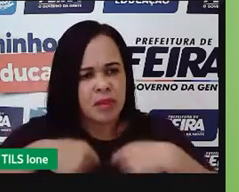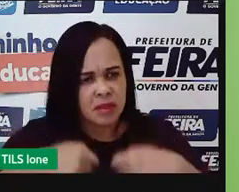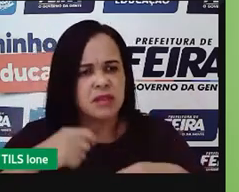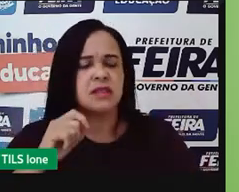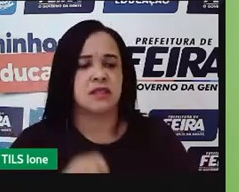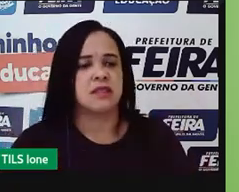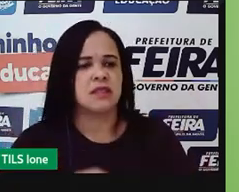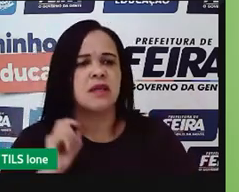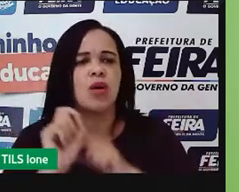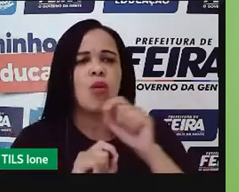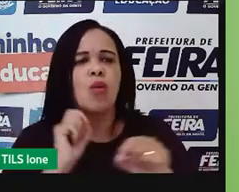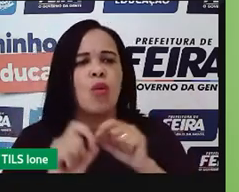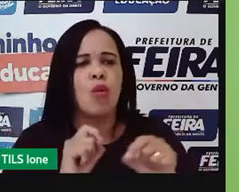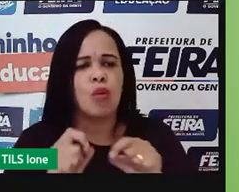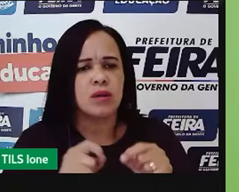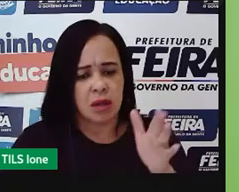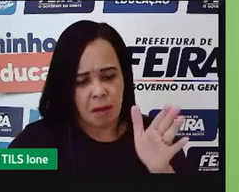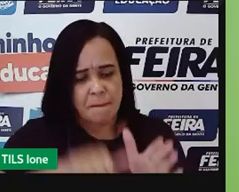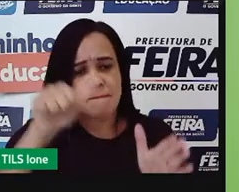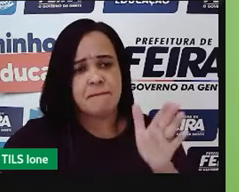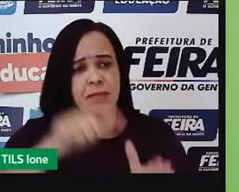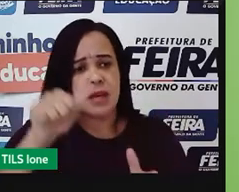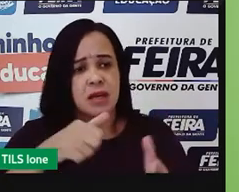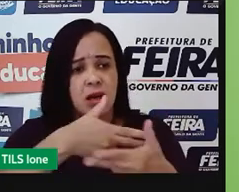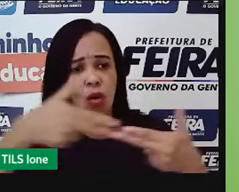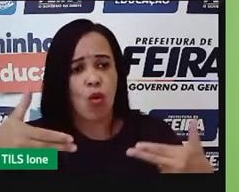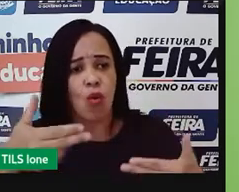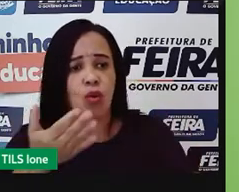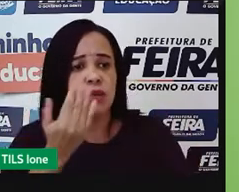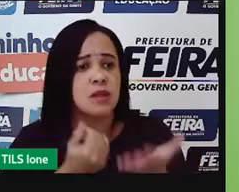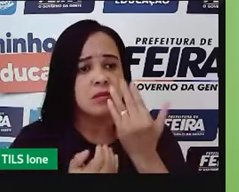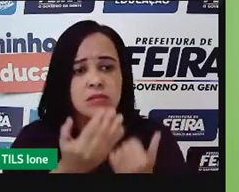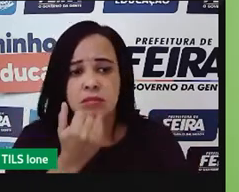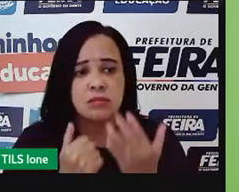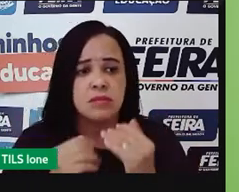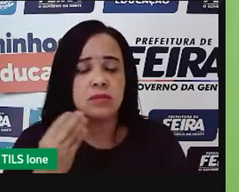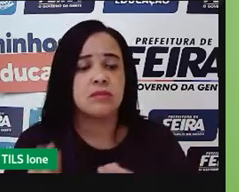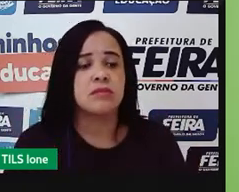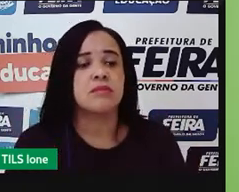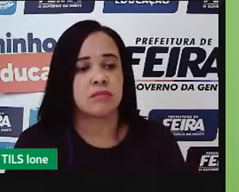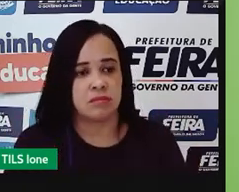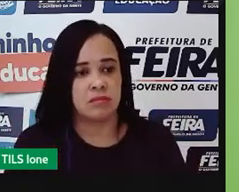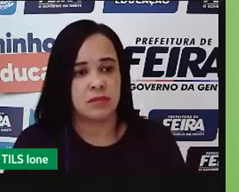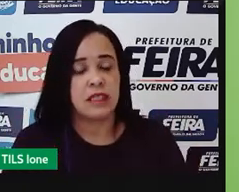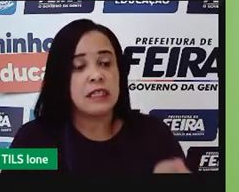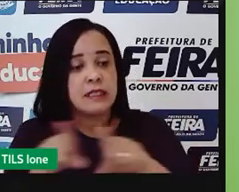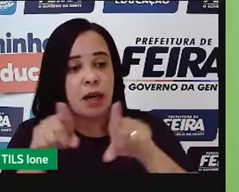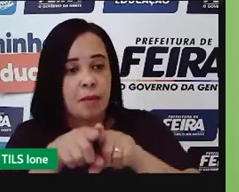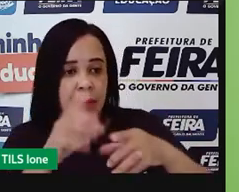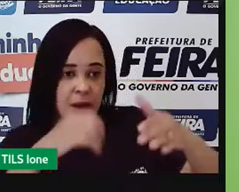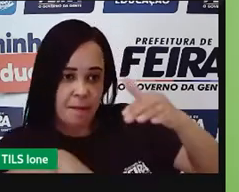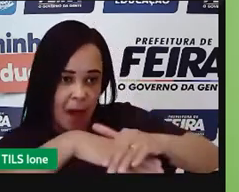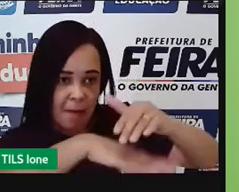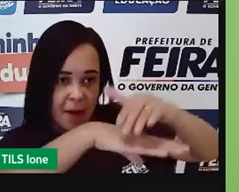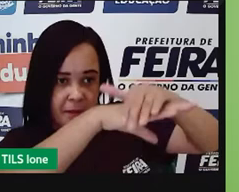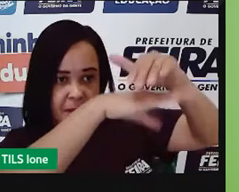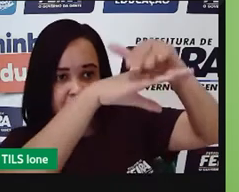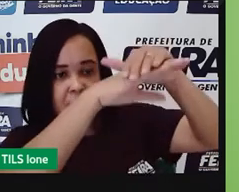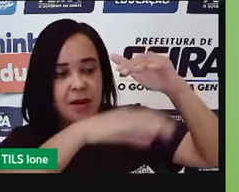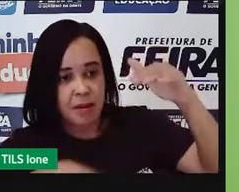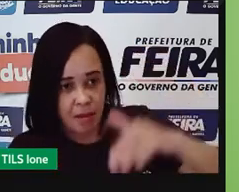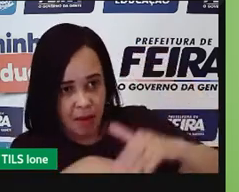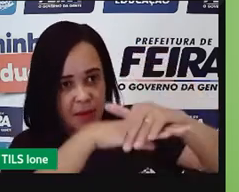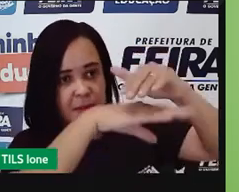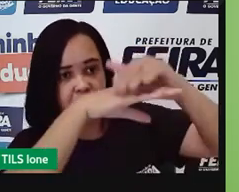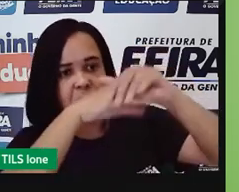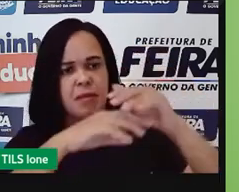comprar essas matérias-primas, esses suprimentos, né, pra usar lá na indústria, no setor terciário? Então,